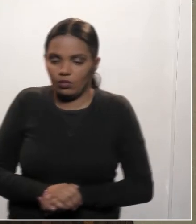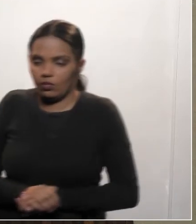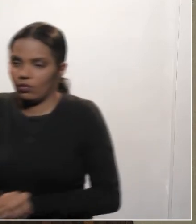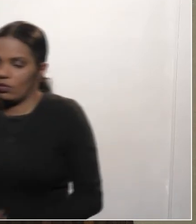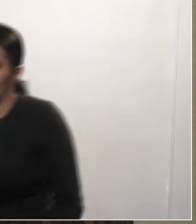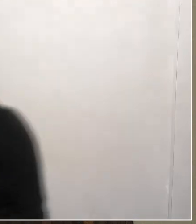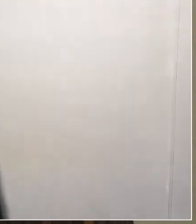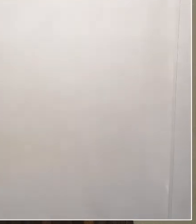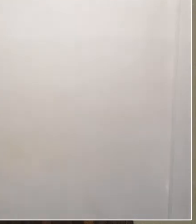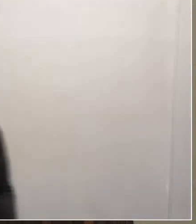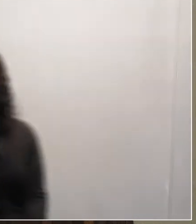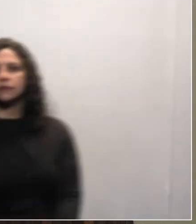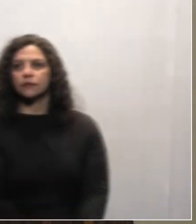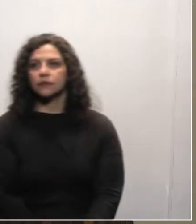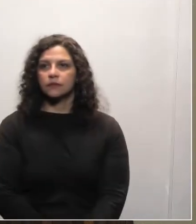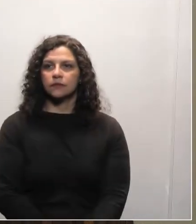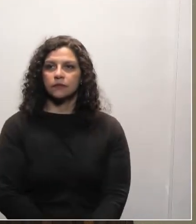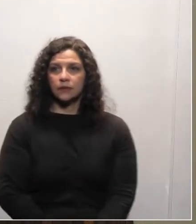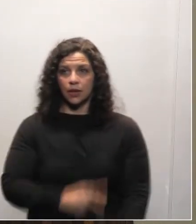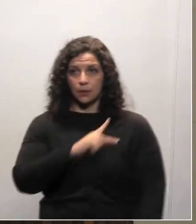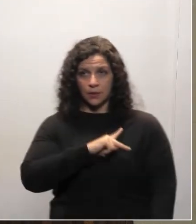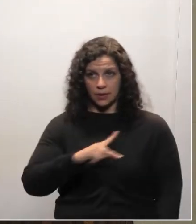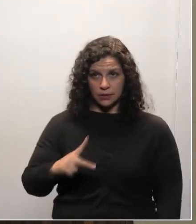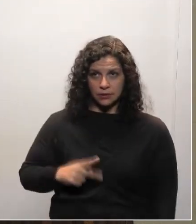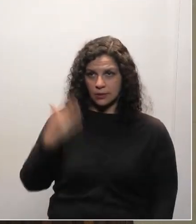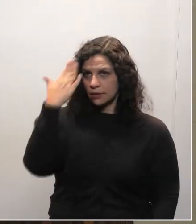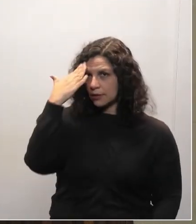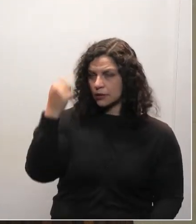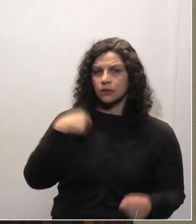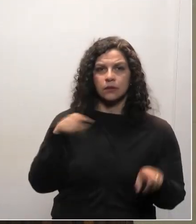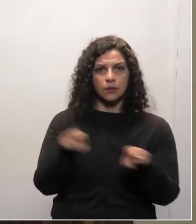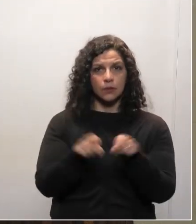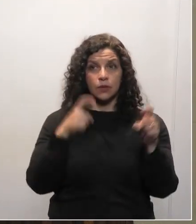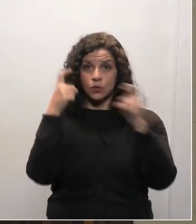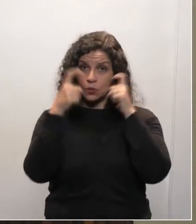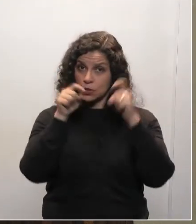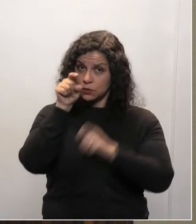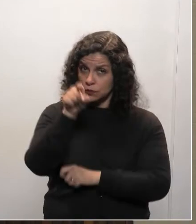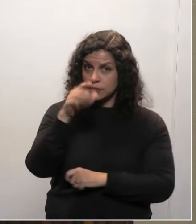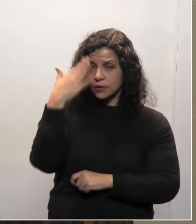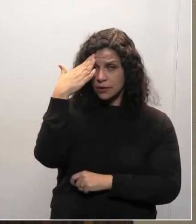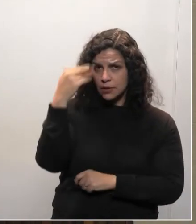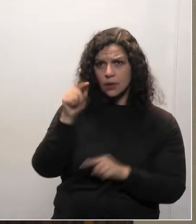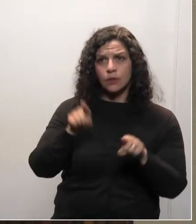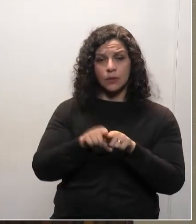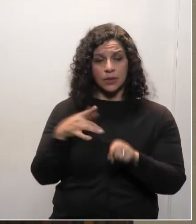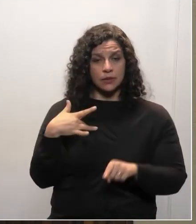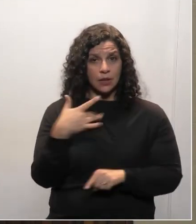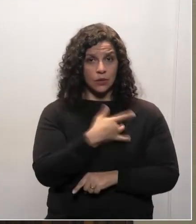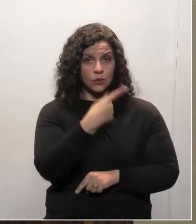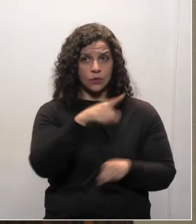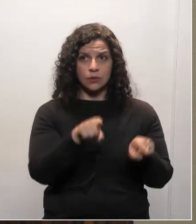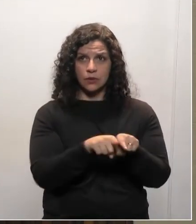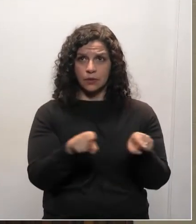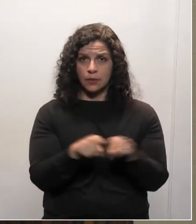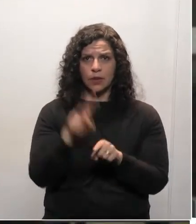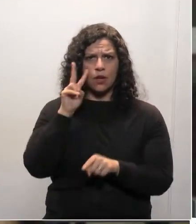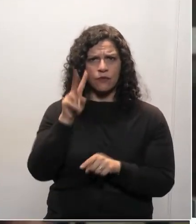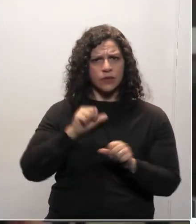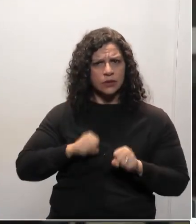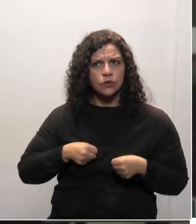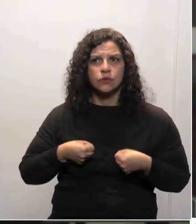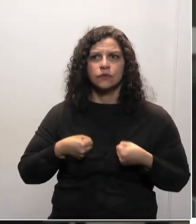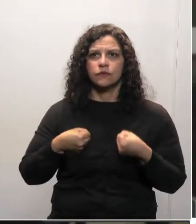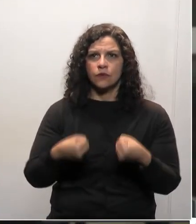Senhor presidente, eu quero dizer que estou preocupado com vossa excelência, pela sua saúde, estou vendo que o senhor está fazendo um